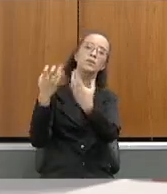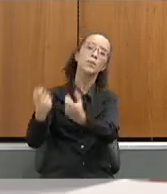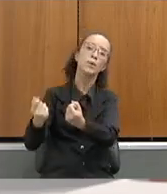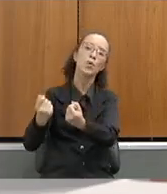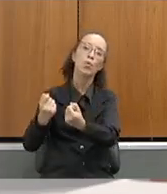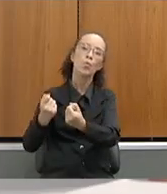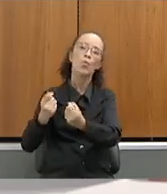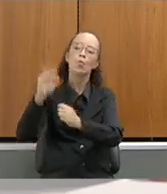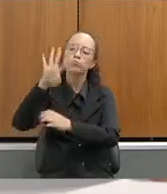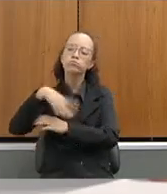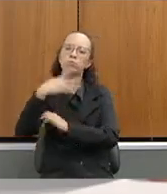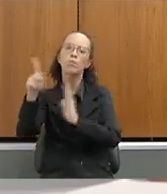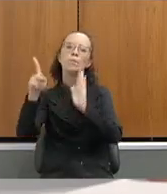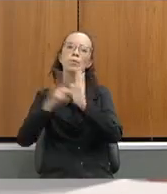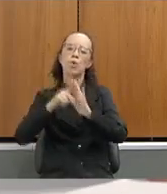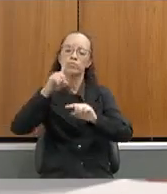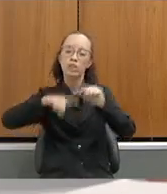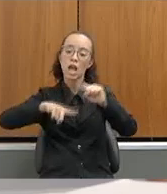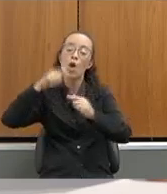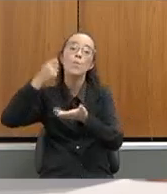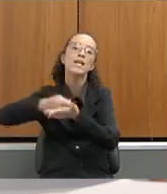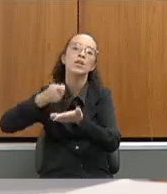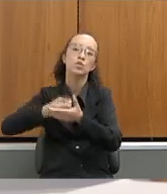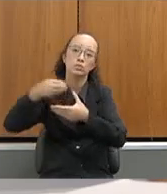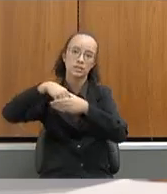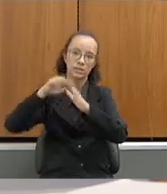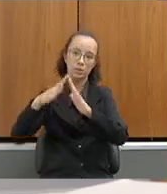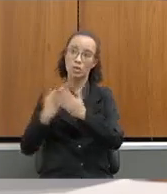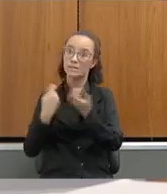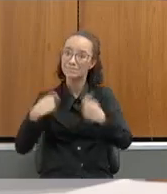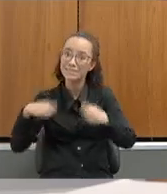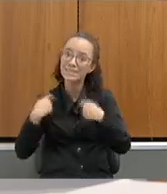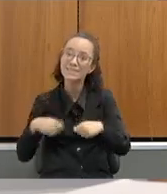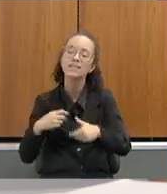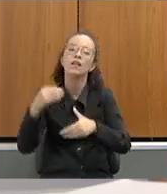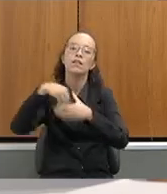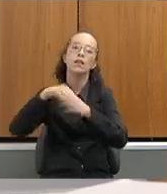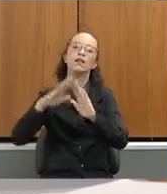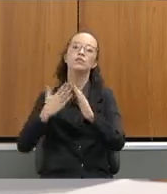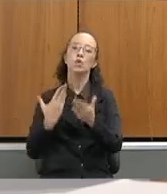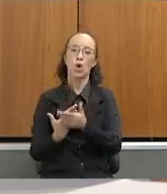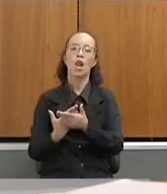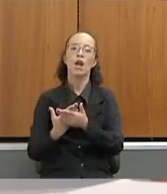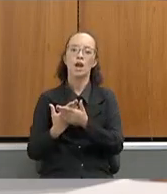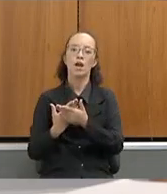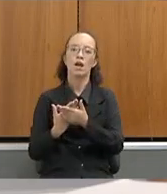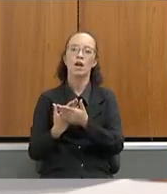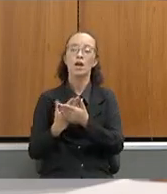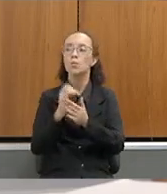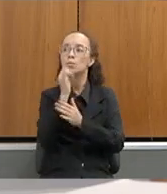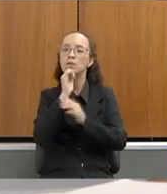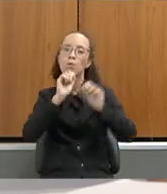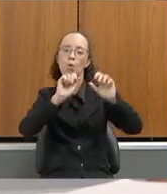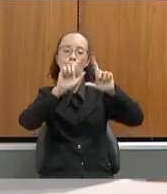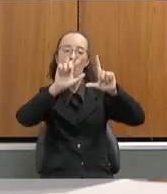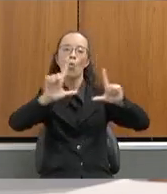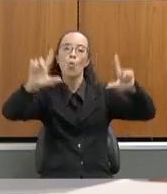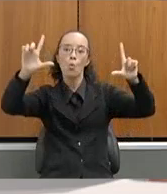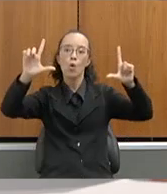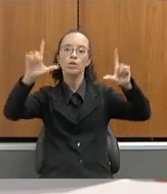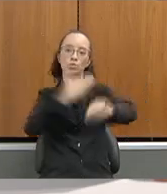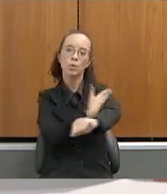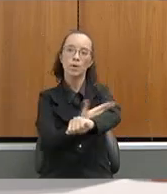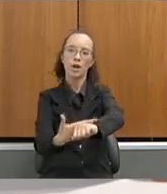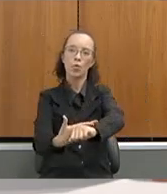equipamentos obrigatórios nas escolas, que tornamos obrigatório que nossas escolas tenham um quadro branco, porque